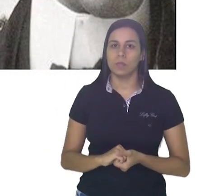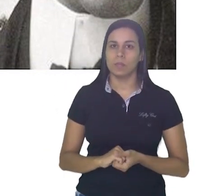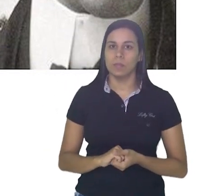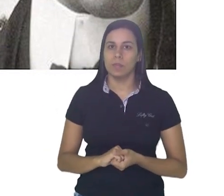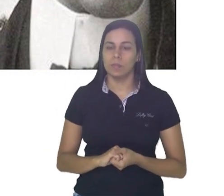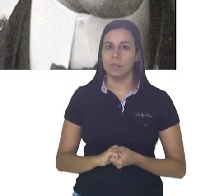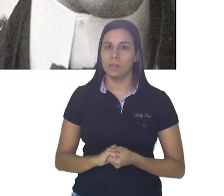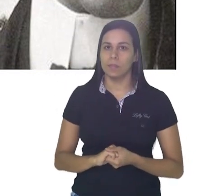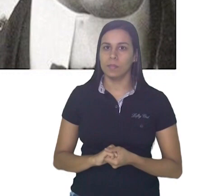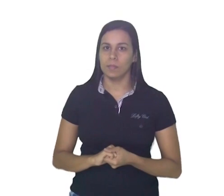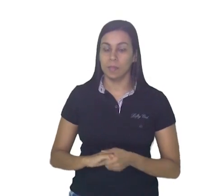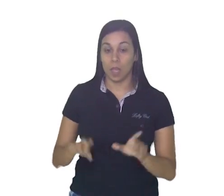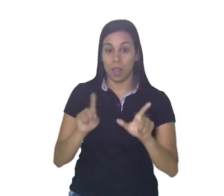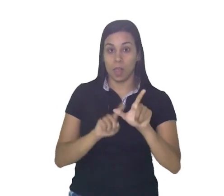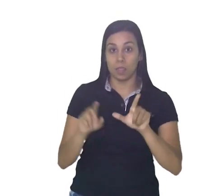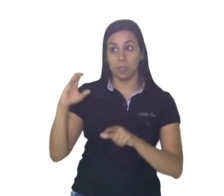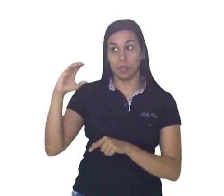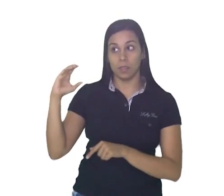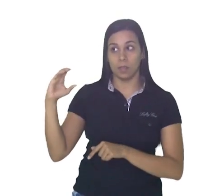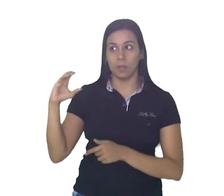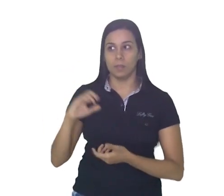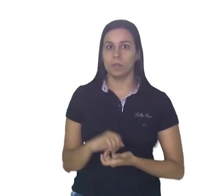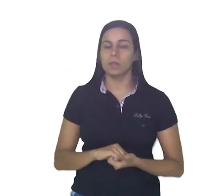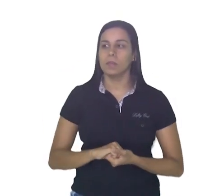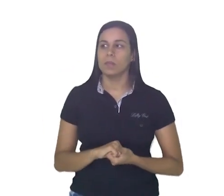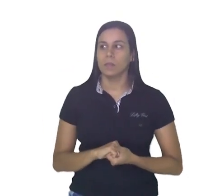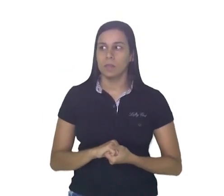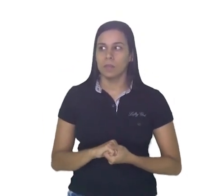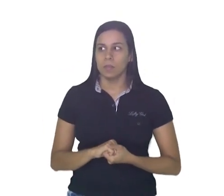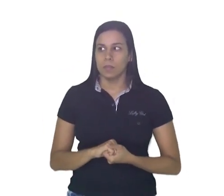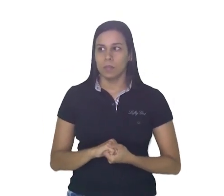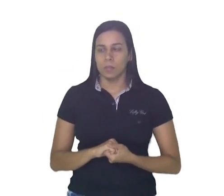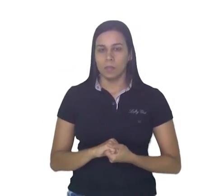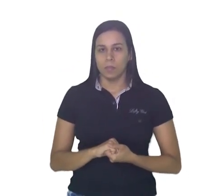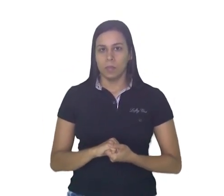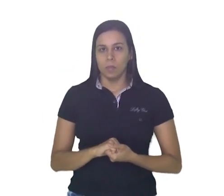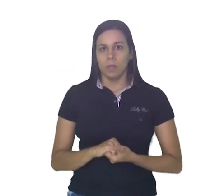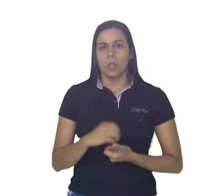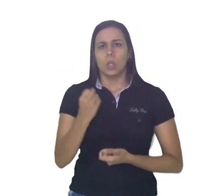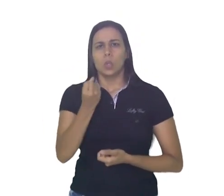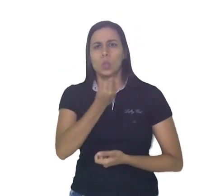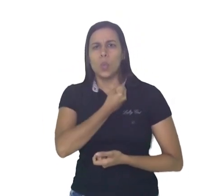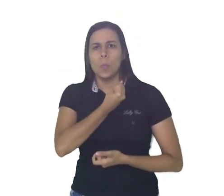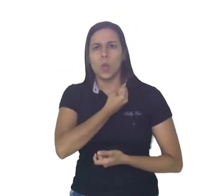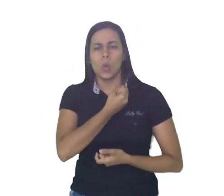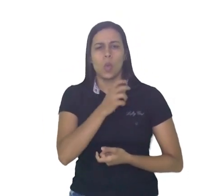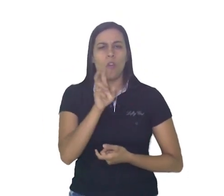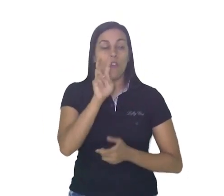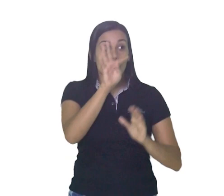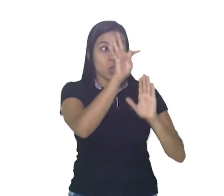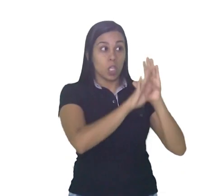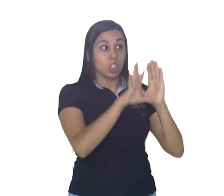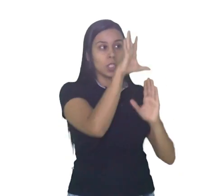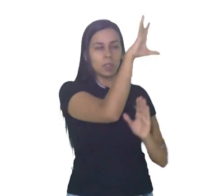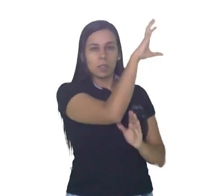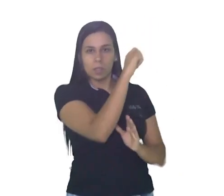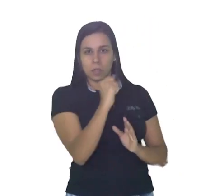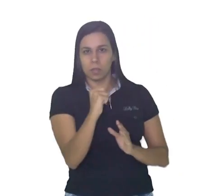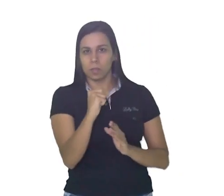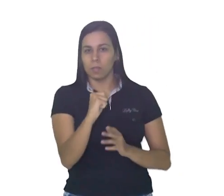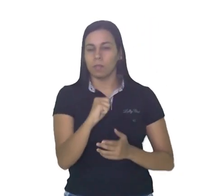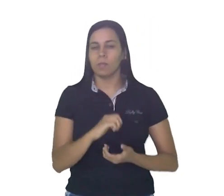continuar? Letra C. Retire do texto os números que representam a ordem das unidades de milhar.